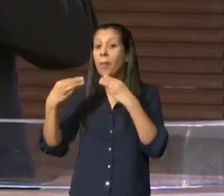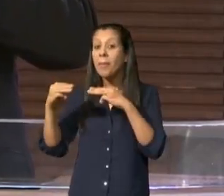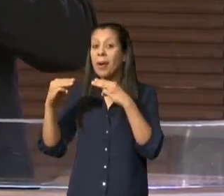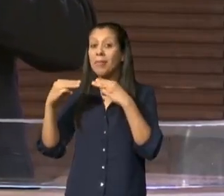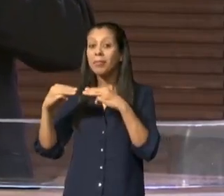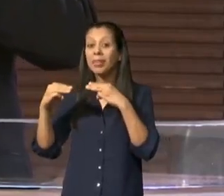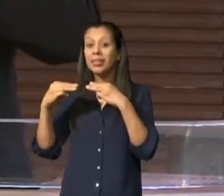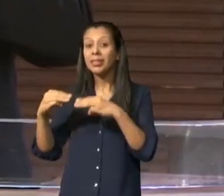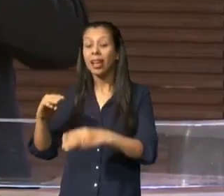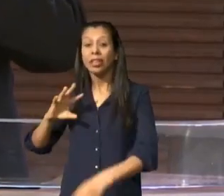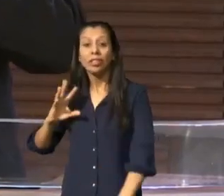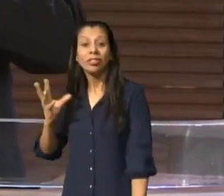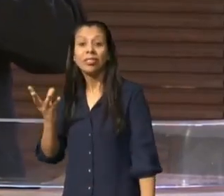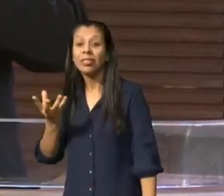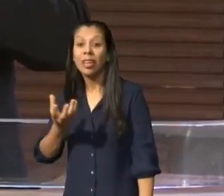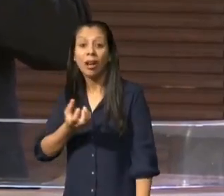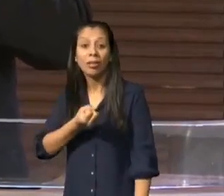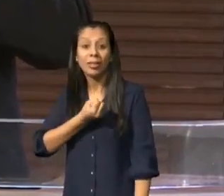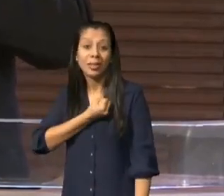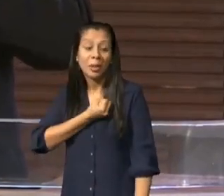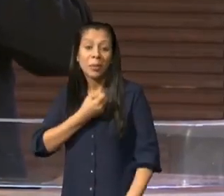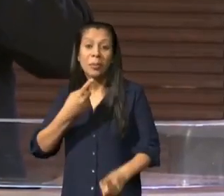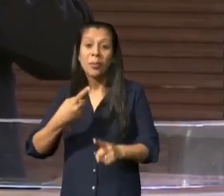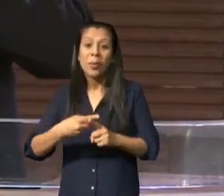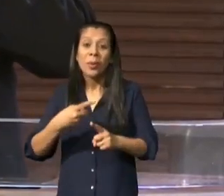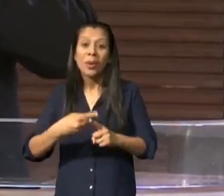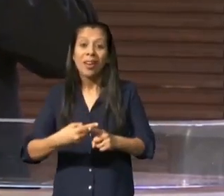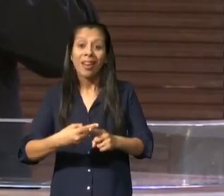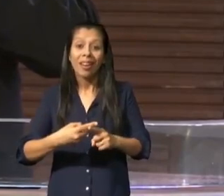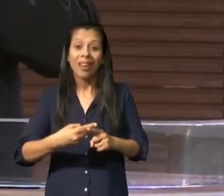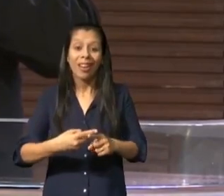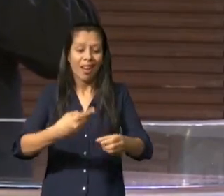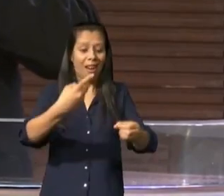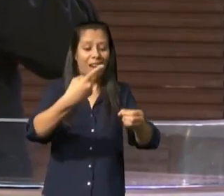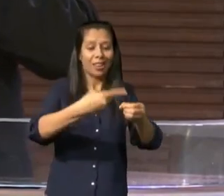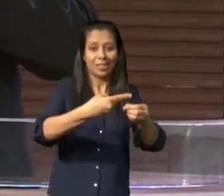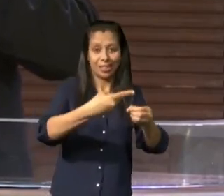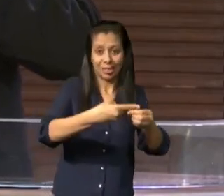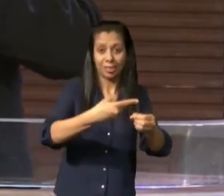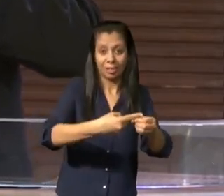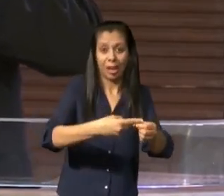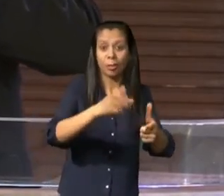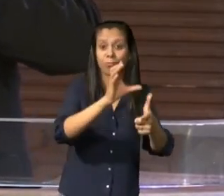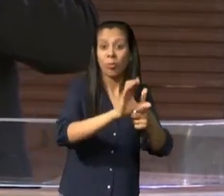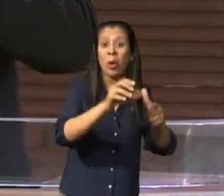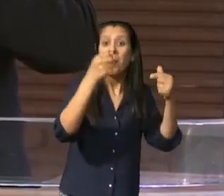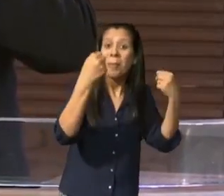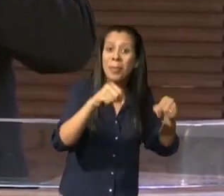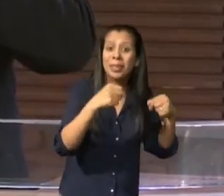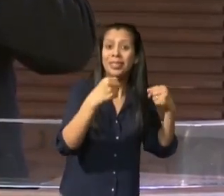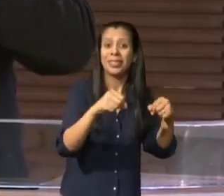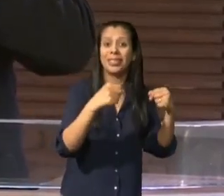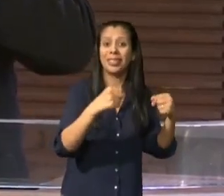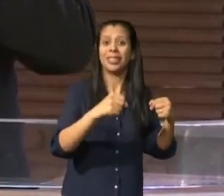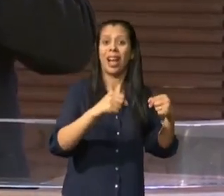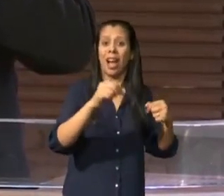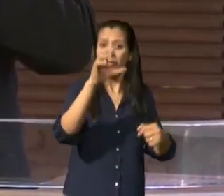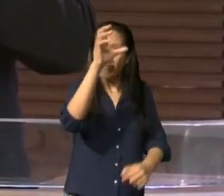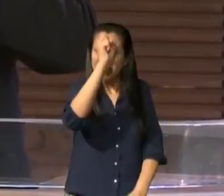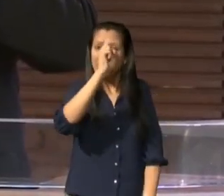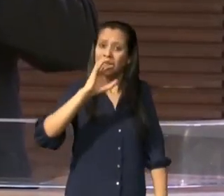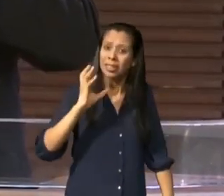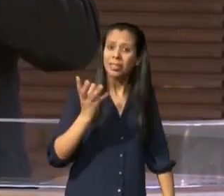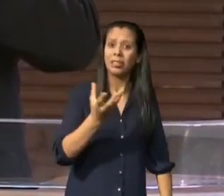salvação e de resgate então agora podemos ler os primeiros versos que estão contidos no capítulo